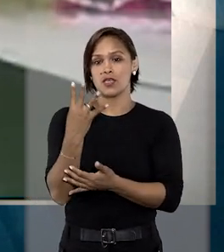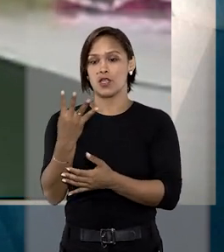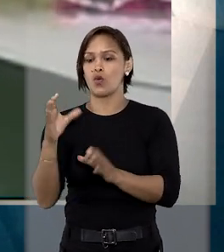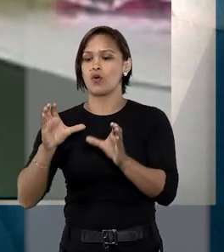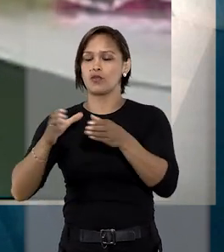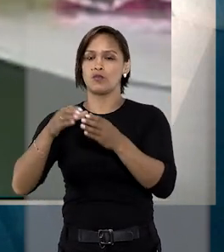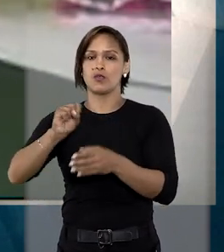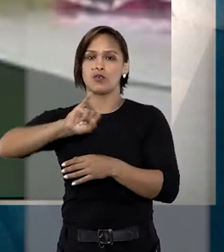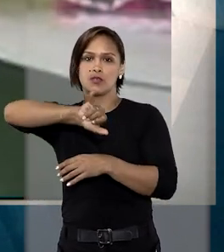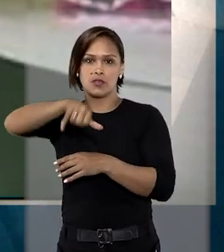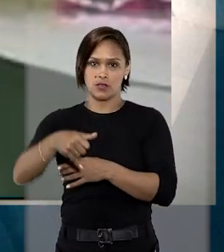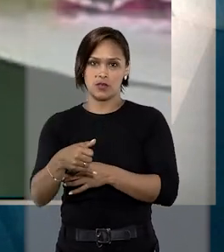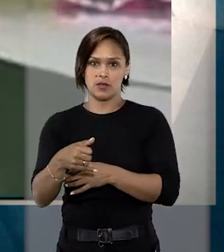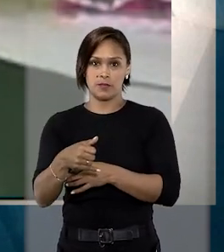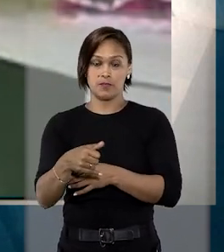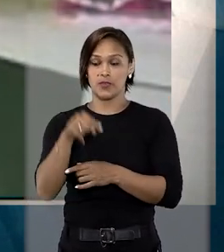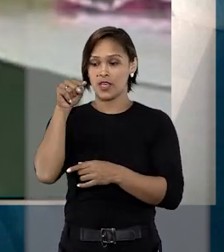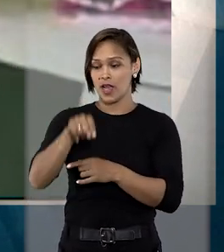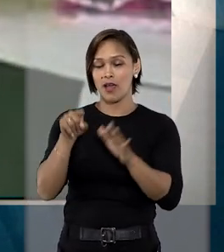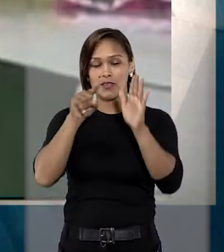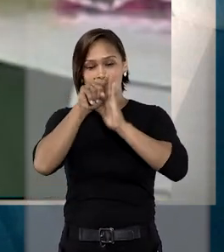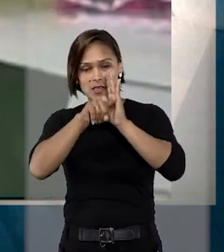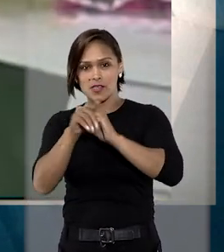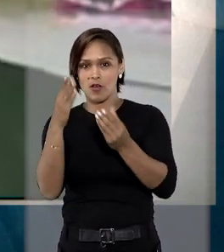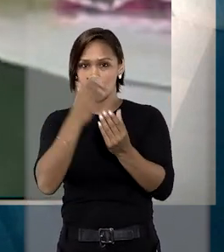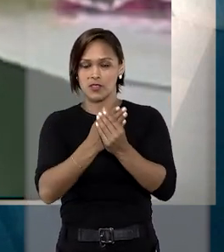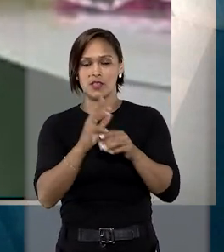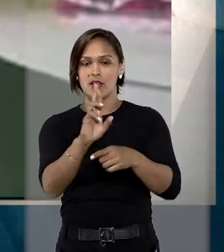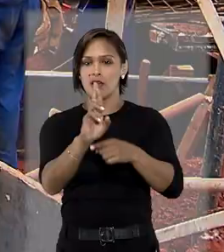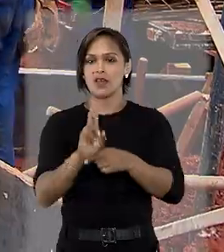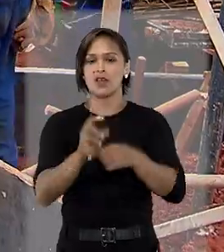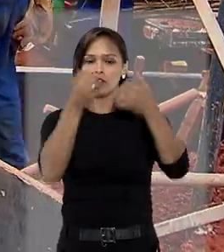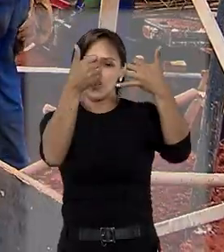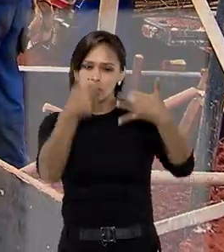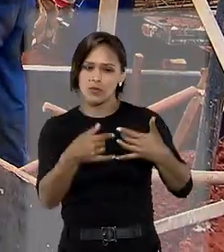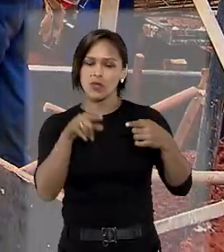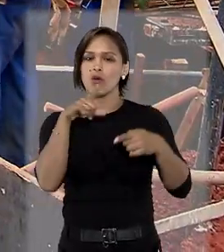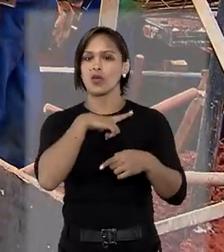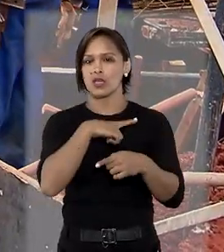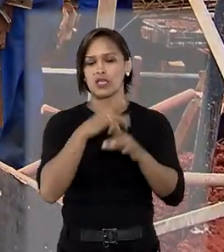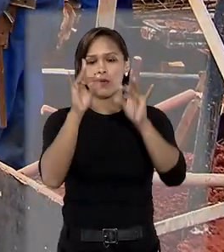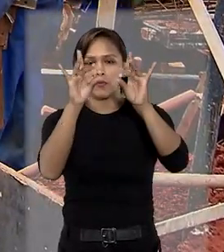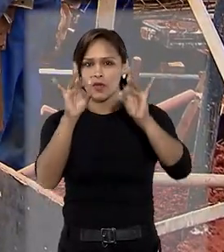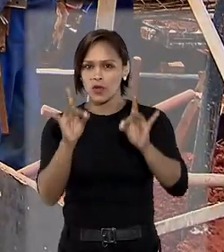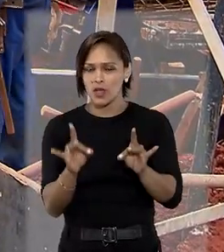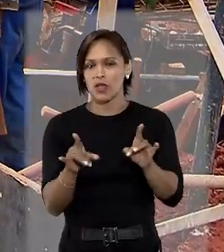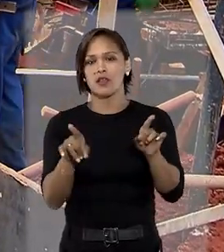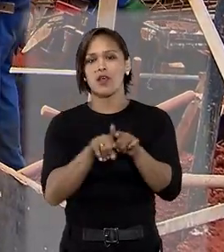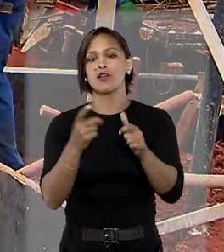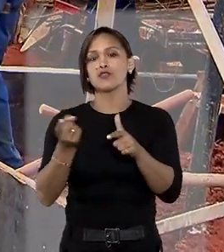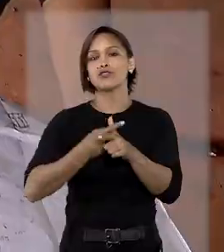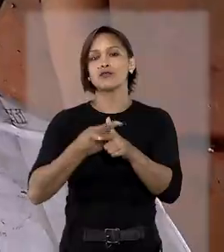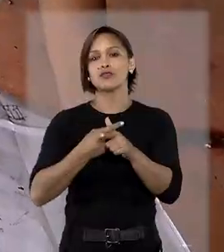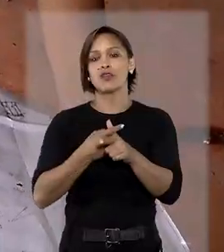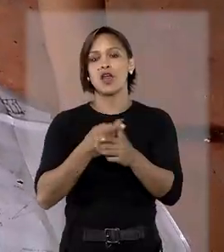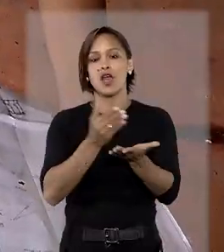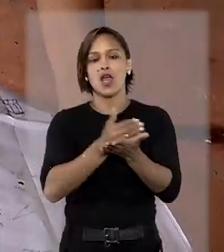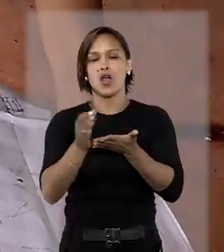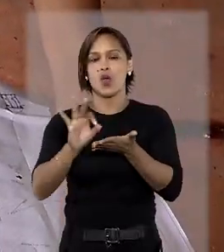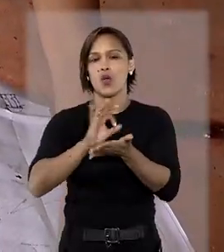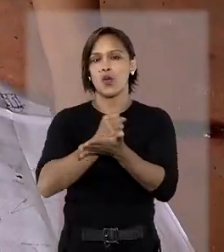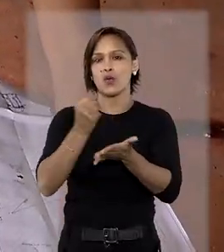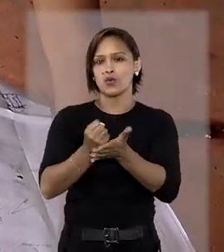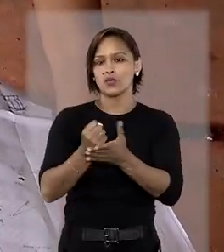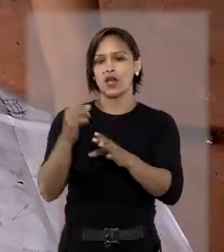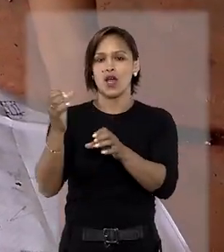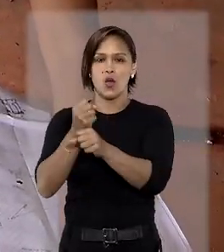turma do STJ. No caso analisado, a relatora ponderou que há a peculiaridade de ser a dívida relativa a contrato